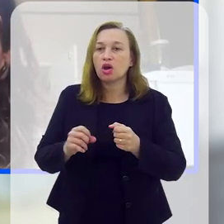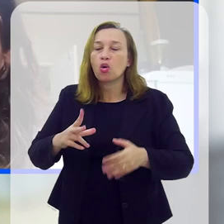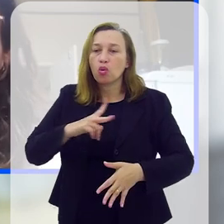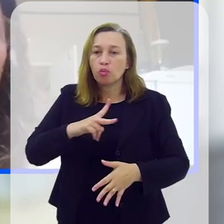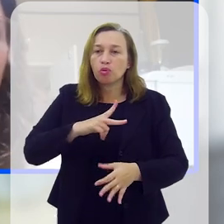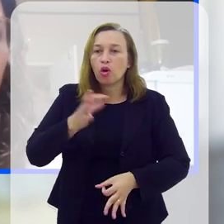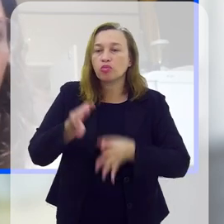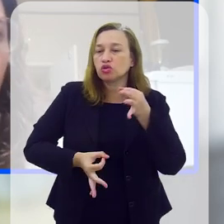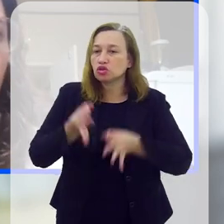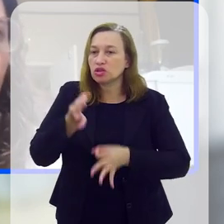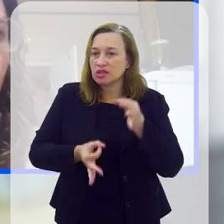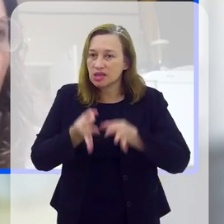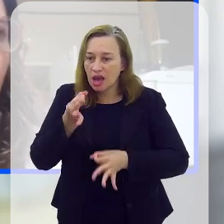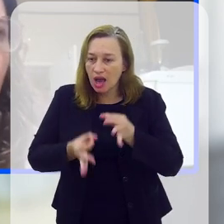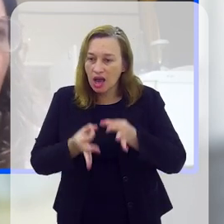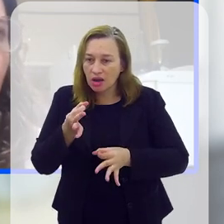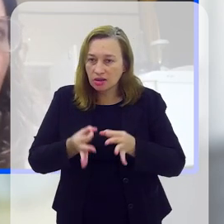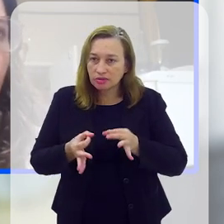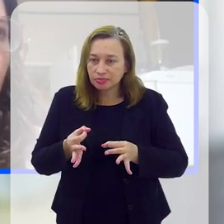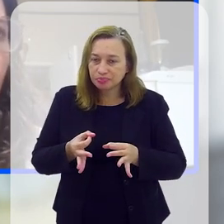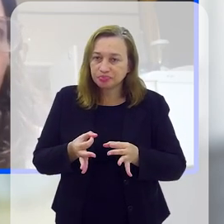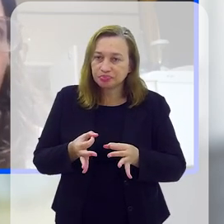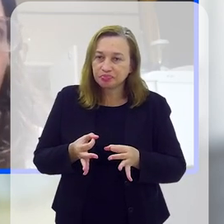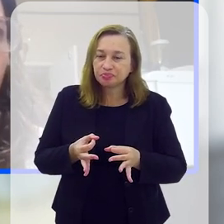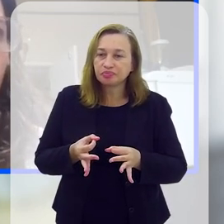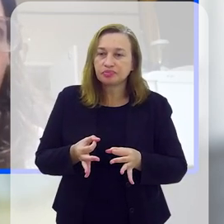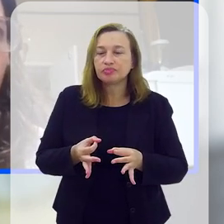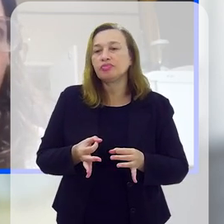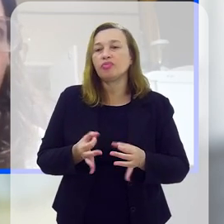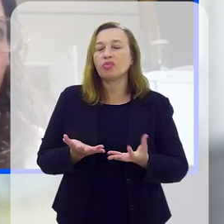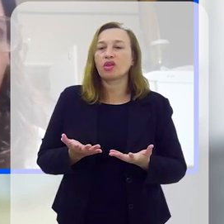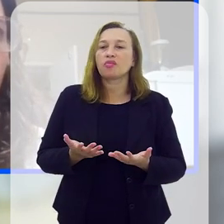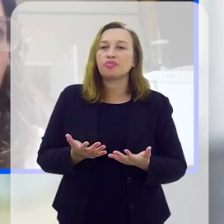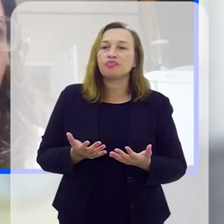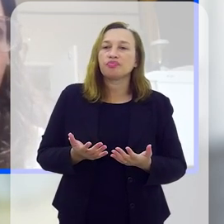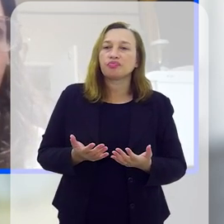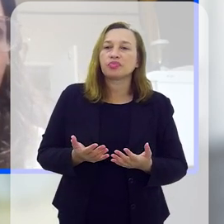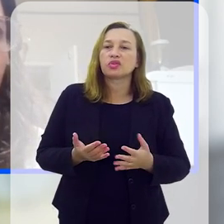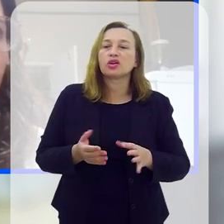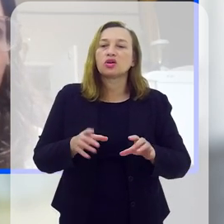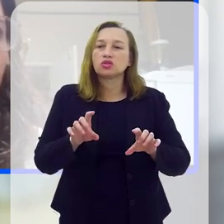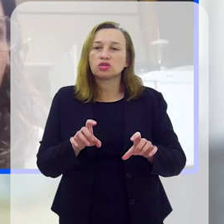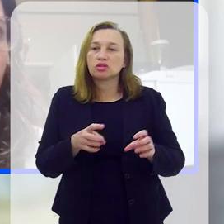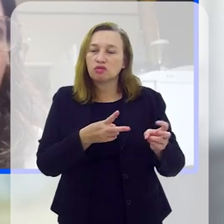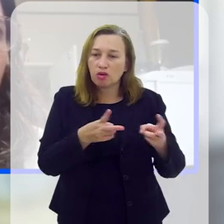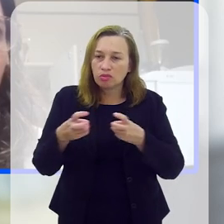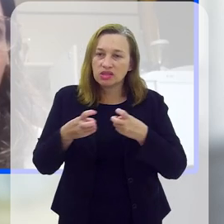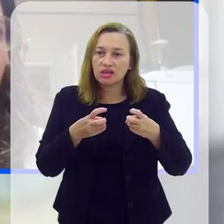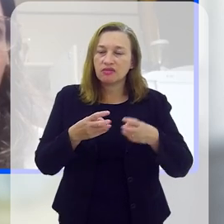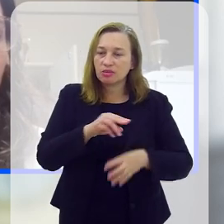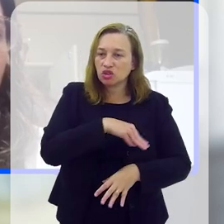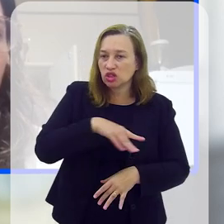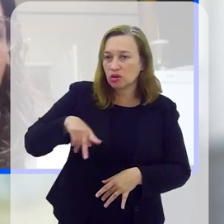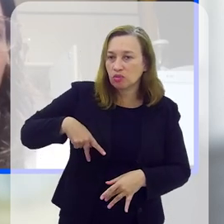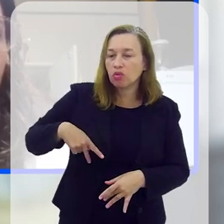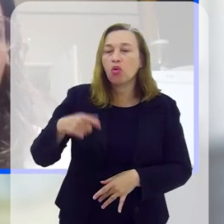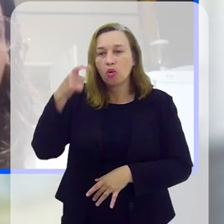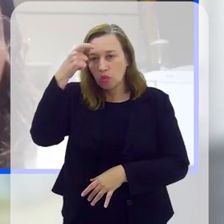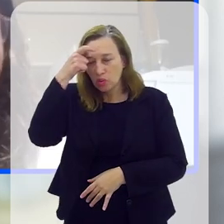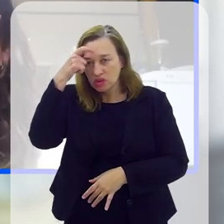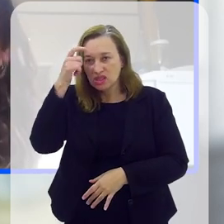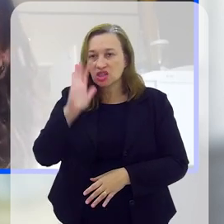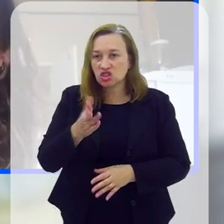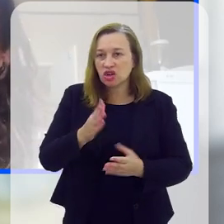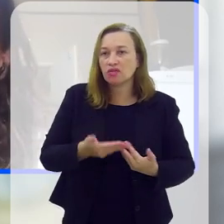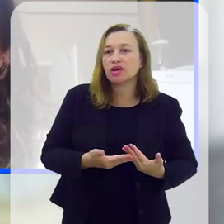essa denúncia. E aí, a própria, o próprio judiciário se encarregou de fazer essa persecução, né? Cível criminal sobre esse caso também, o Ministério